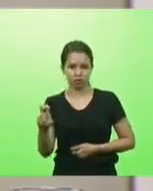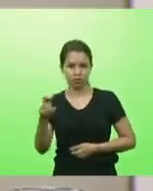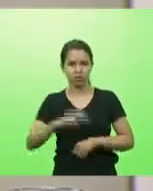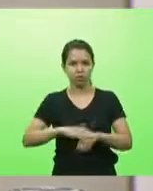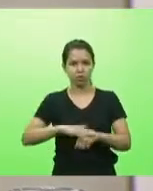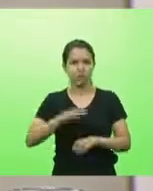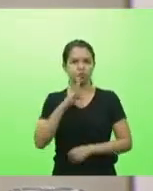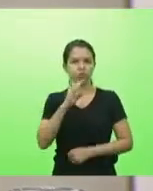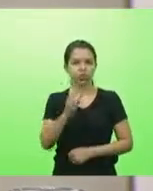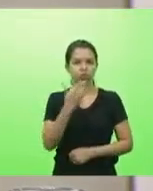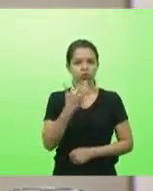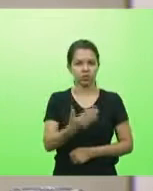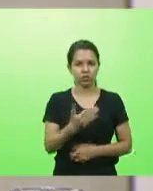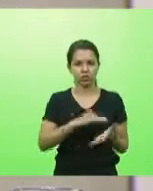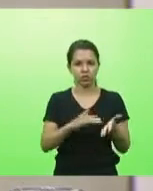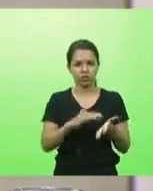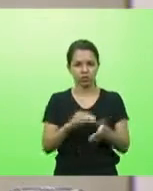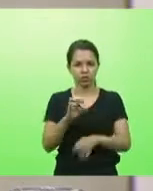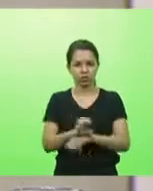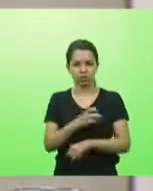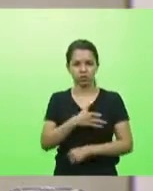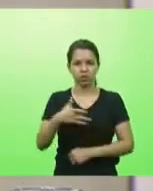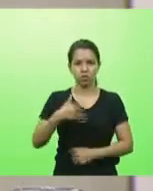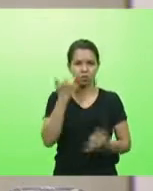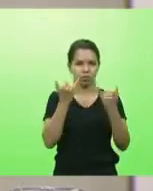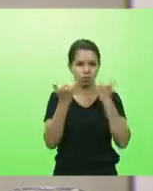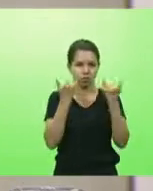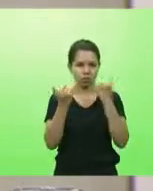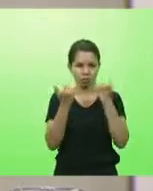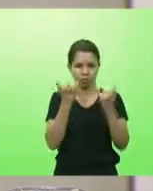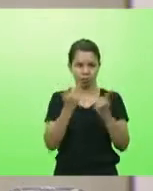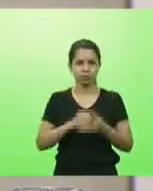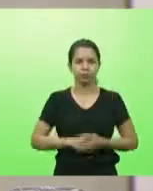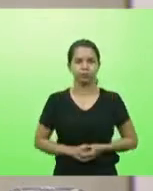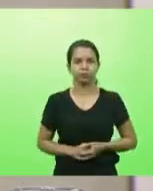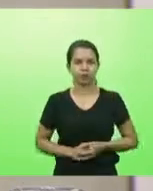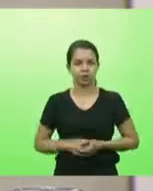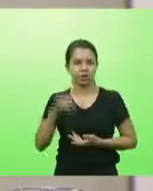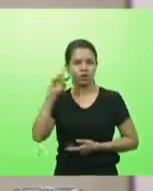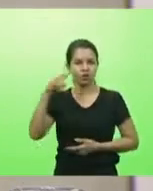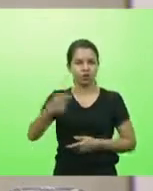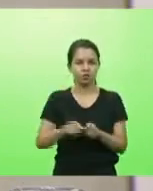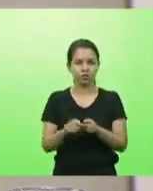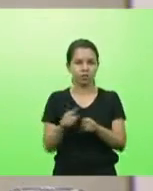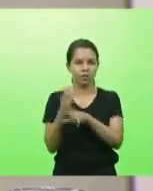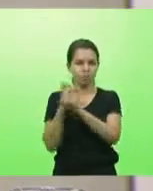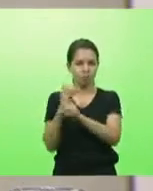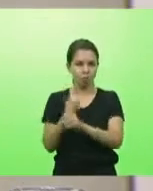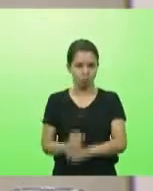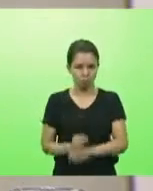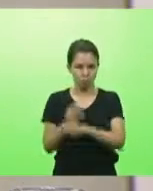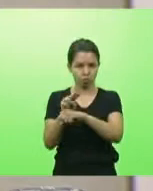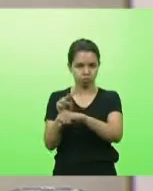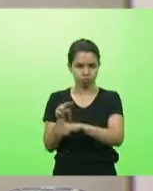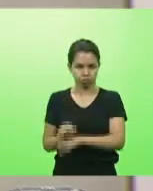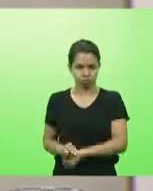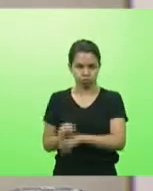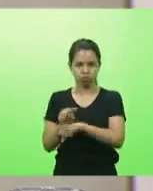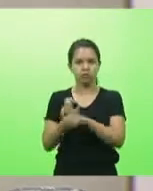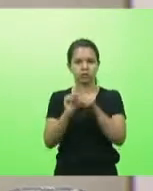solicitando ao secretário do estado da saúde Informações acerca dos resultados e conclusões da Sindicância Investigativa SES